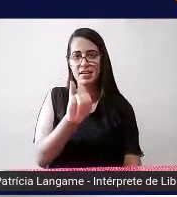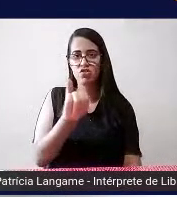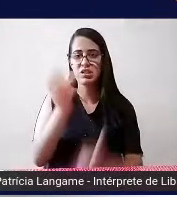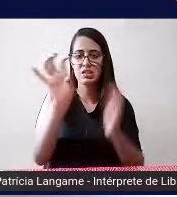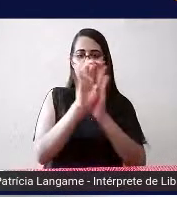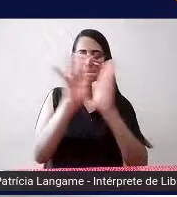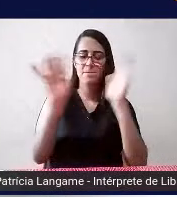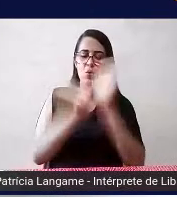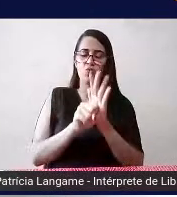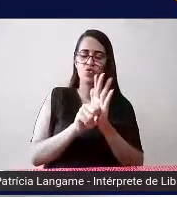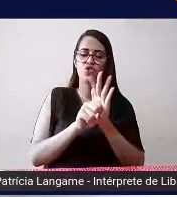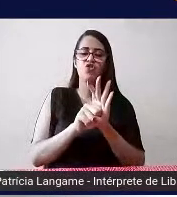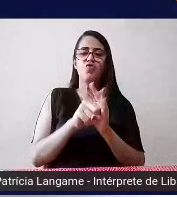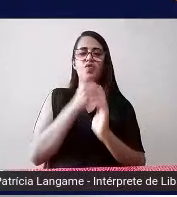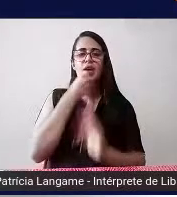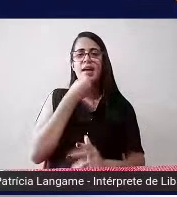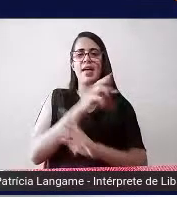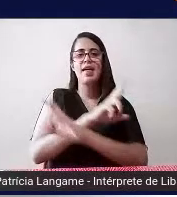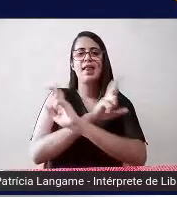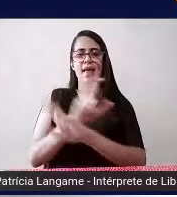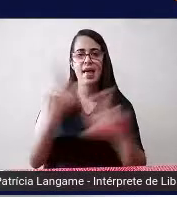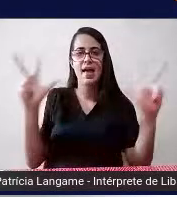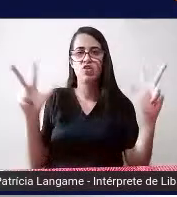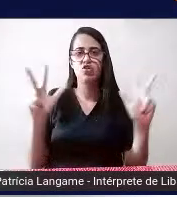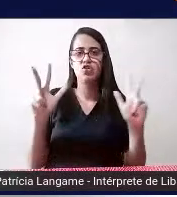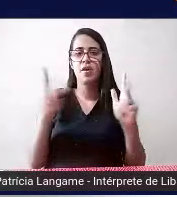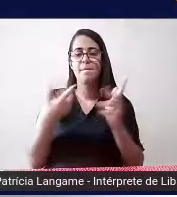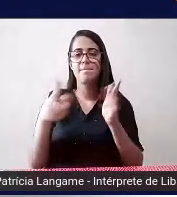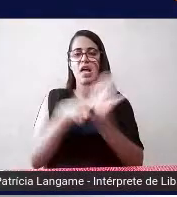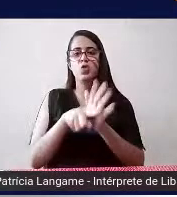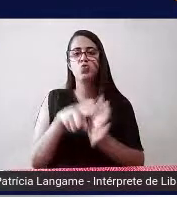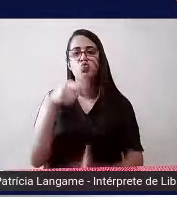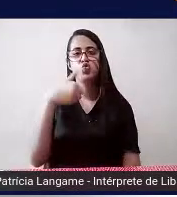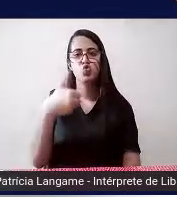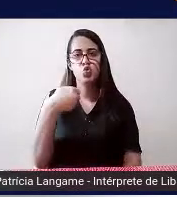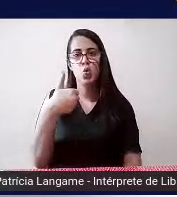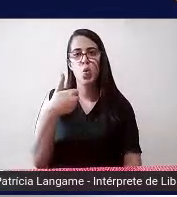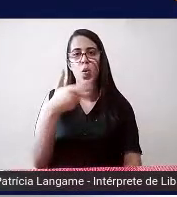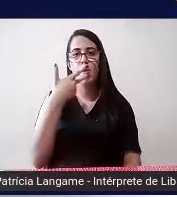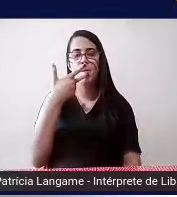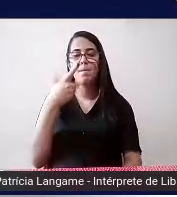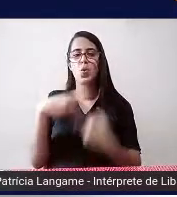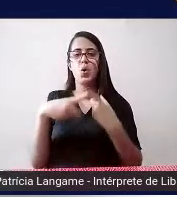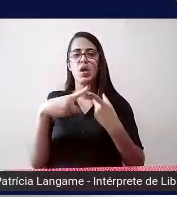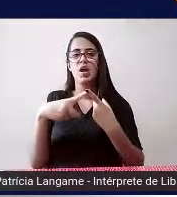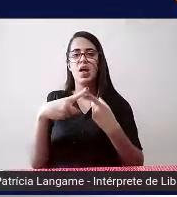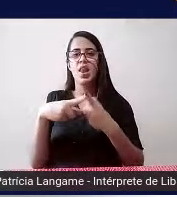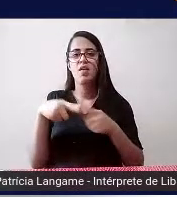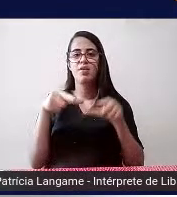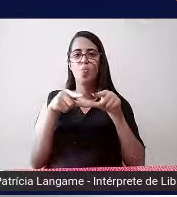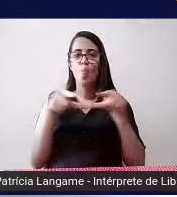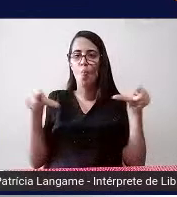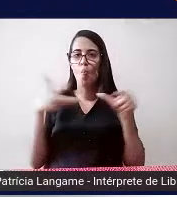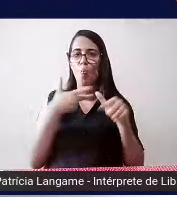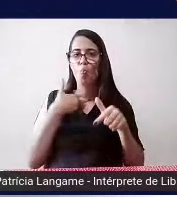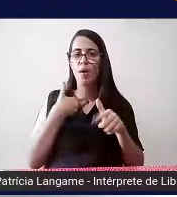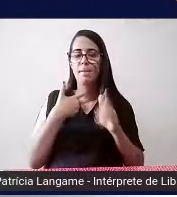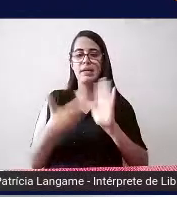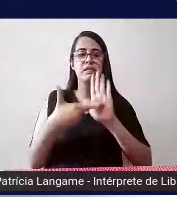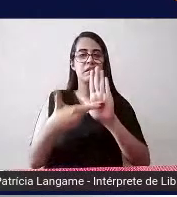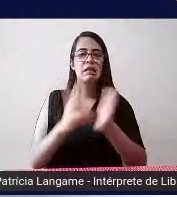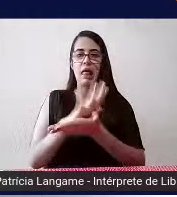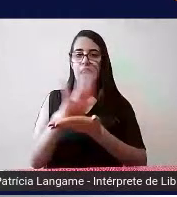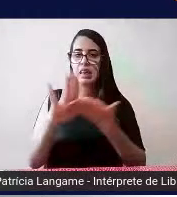tirando na verdade dois elevados a seis menos um porque a célula toda vazia não tem não representa nada então seriam